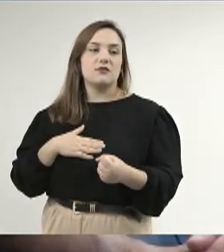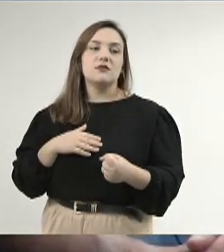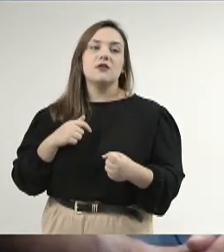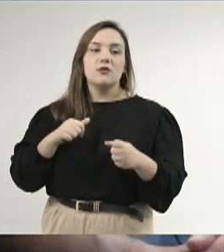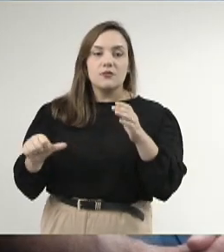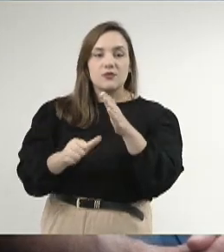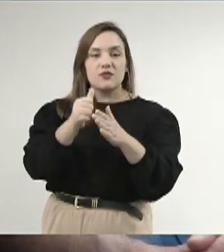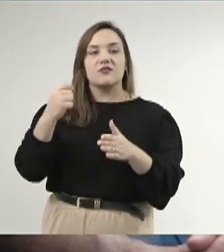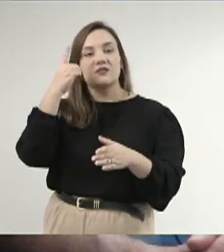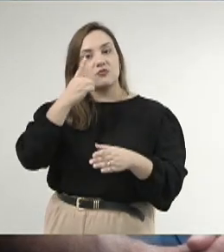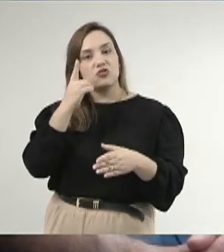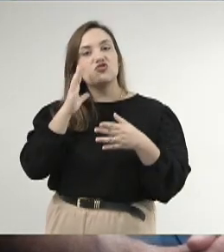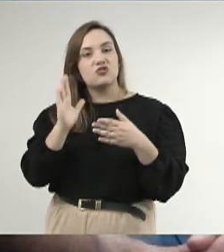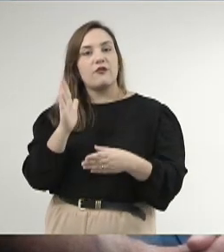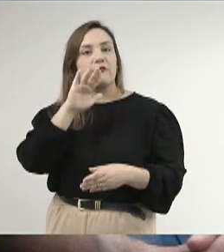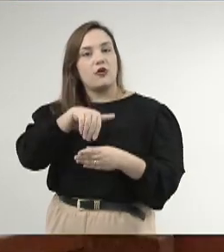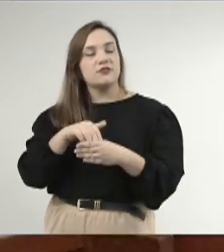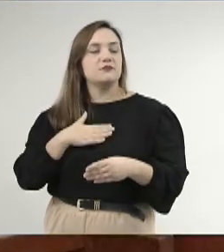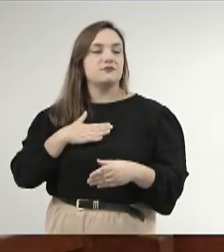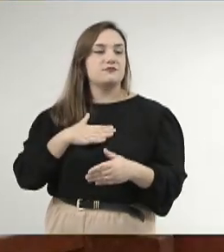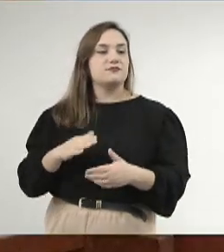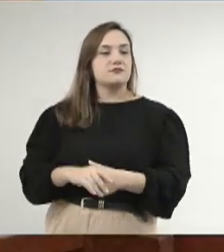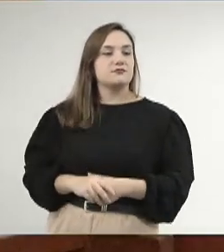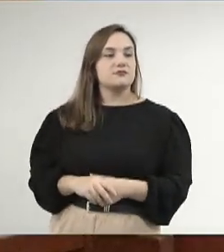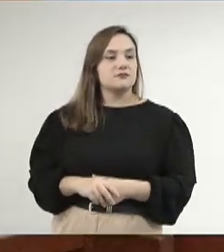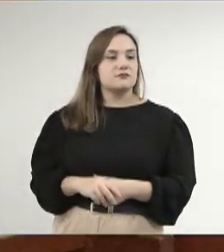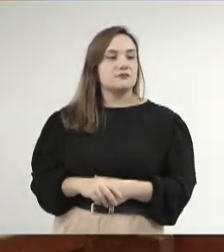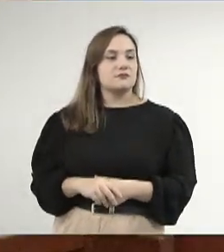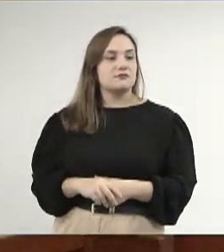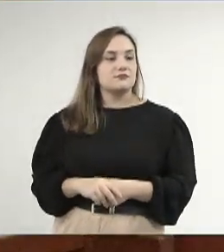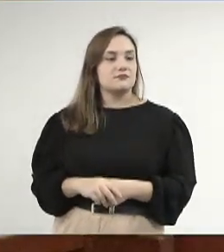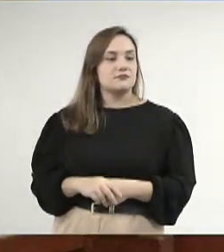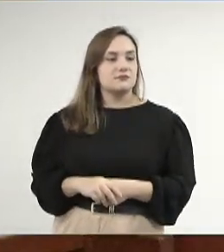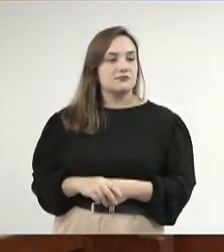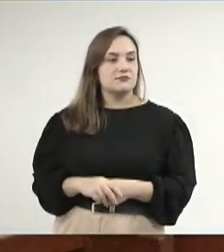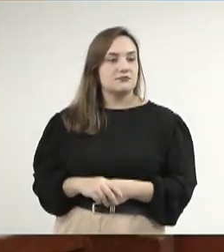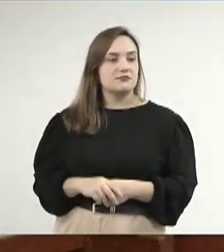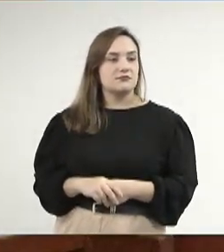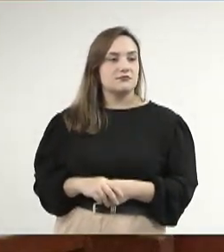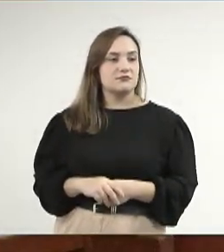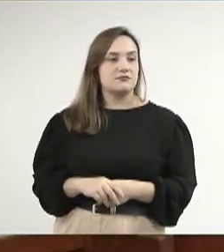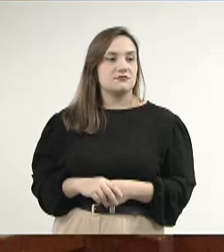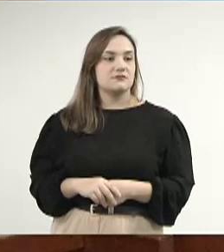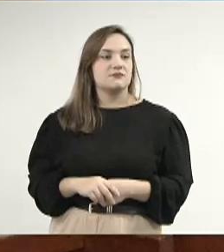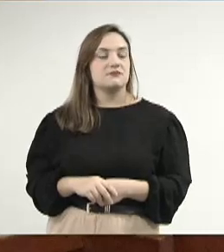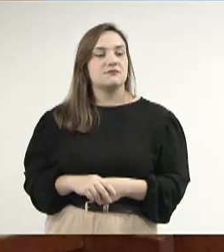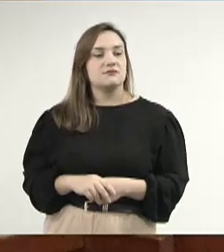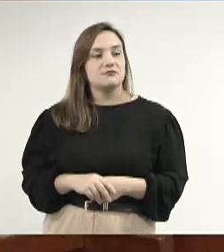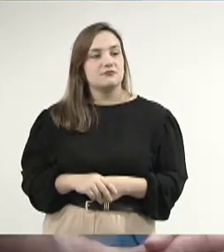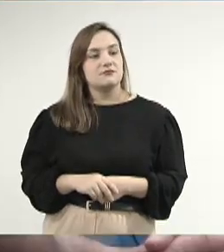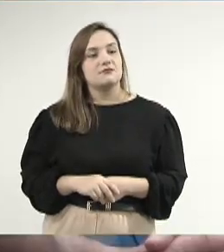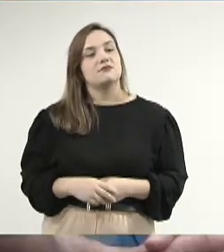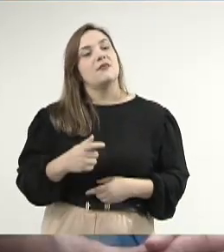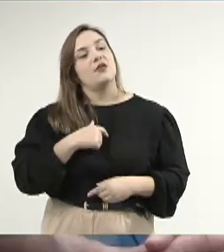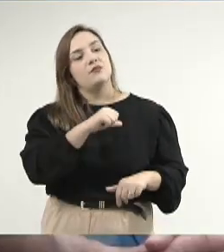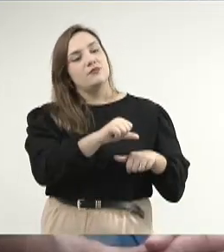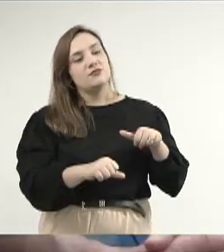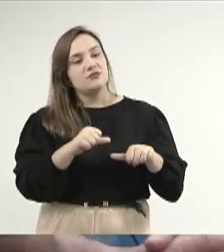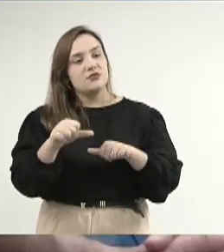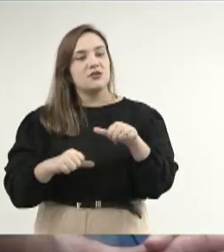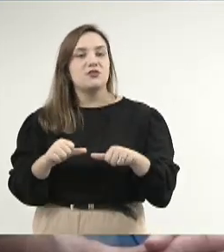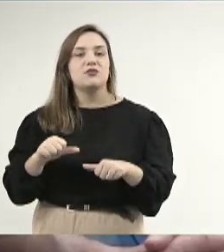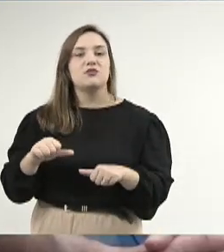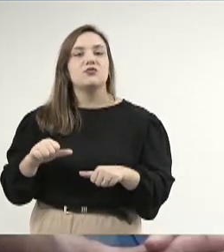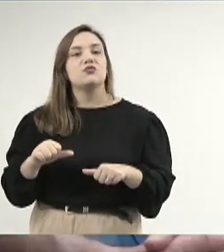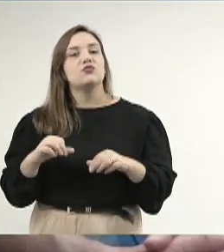mandato, e eu mudei tudo por conta desse compromisso que eu havia passado